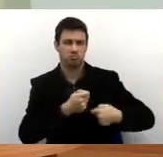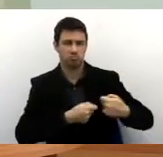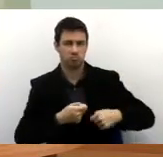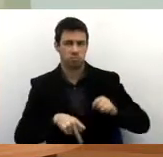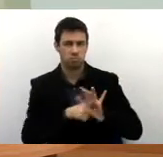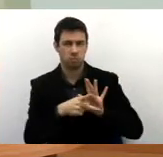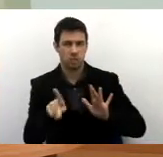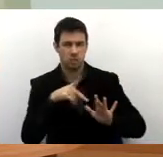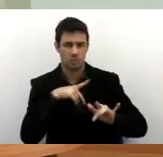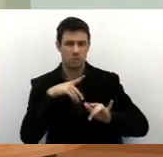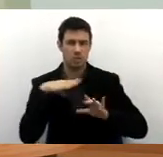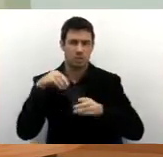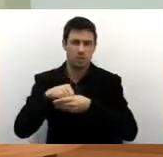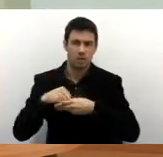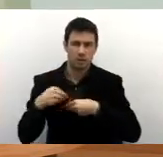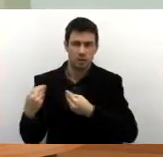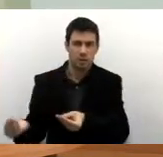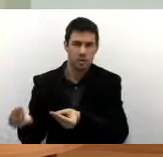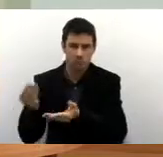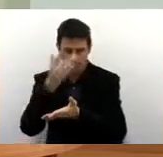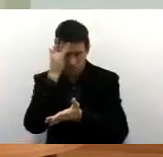empregam as pessoas? Muito obrigado.